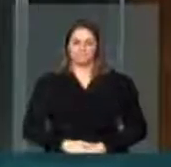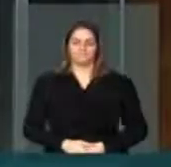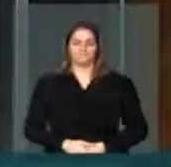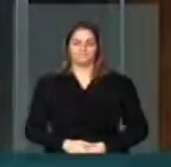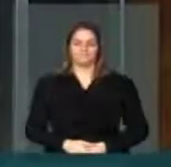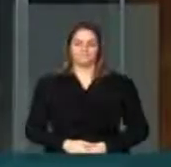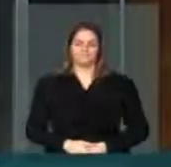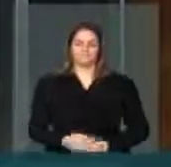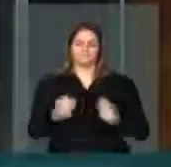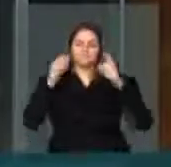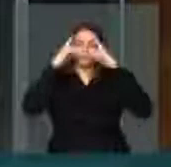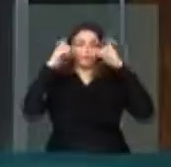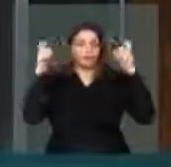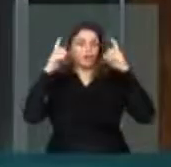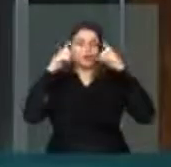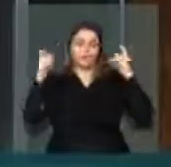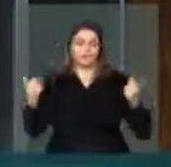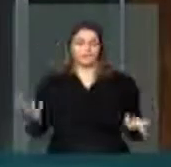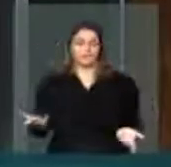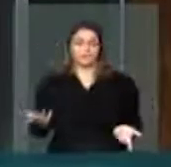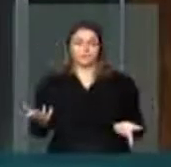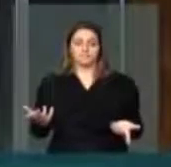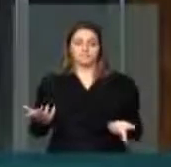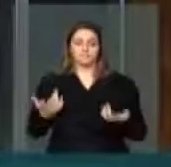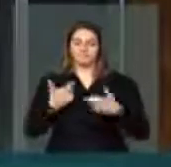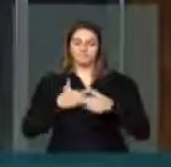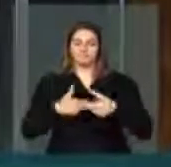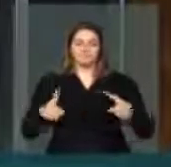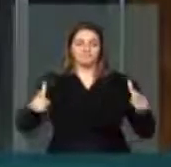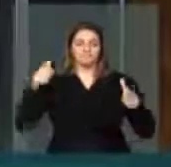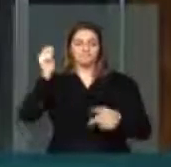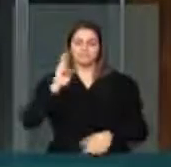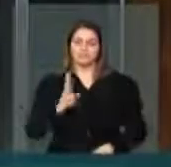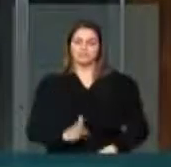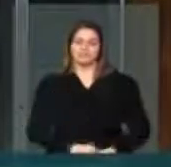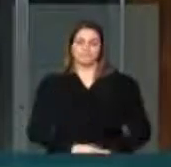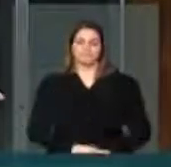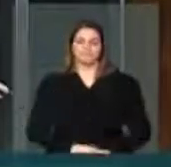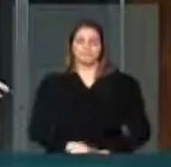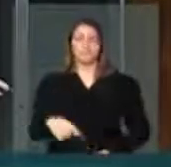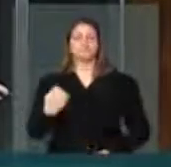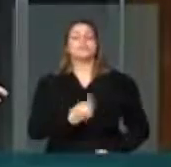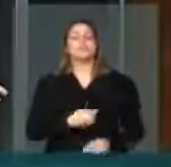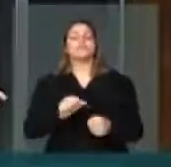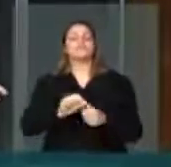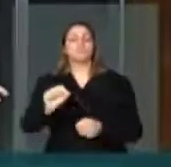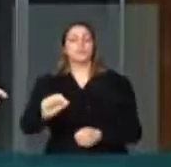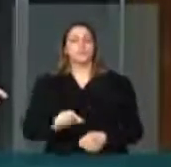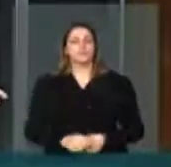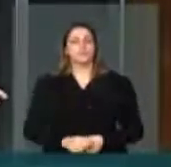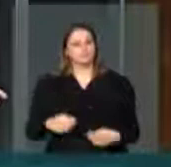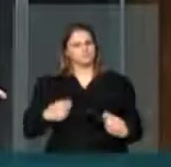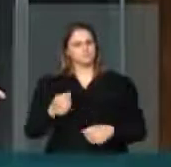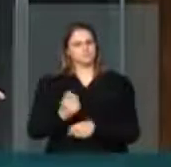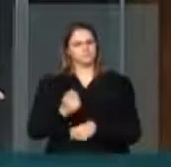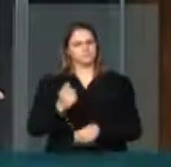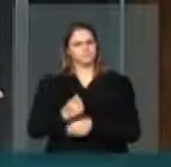A violência está campeando nesse país. E o que nós temos que fazer? Nós temos que endurecer, senhor presidente.